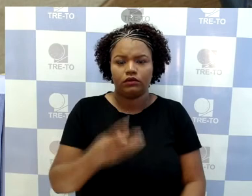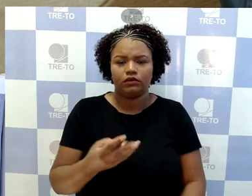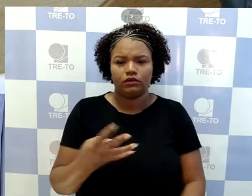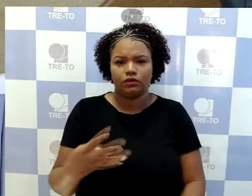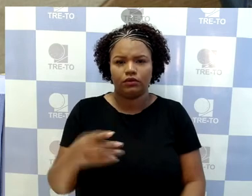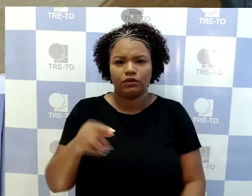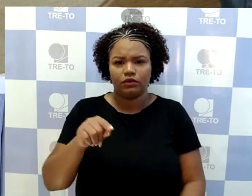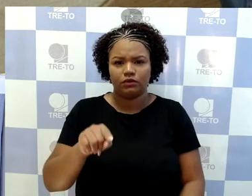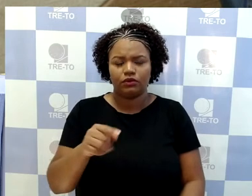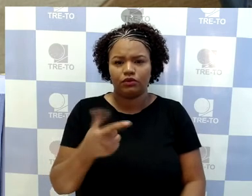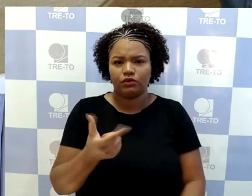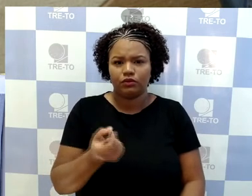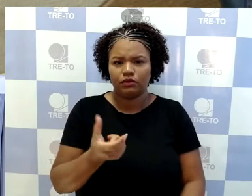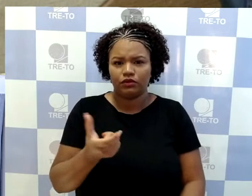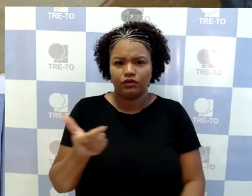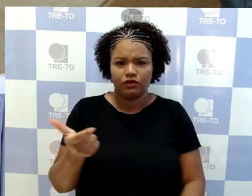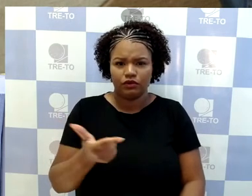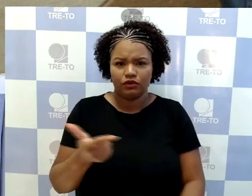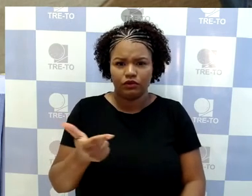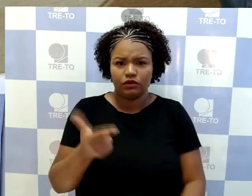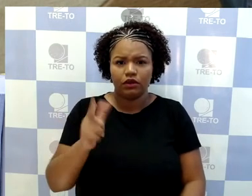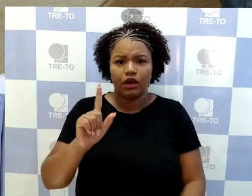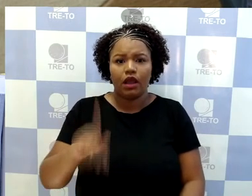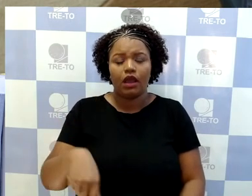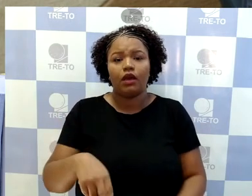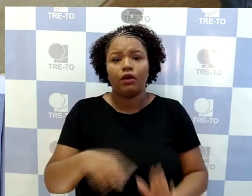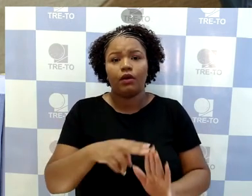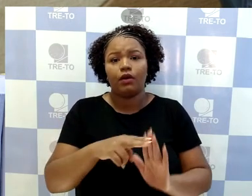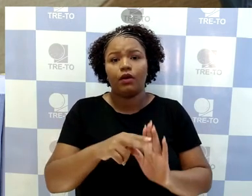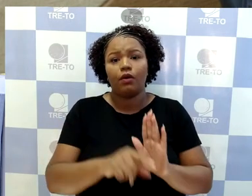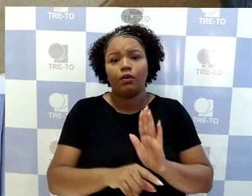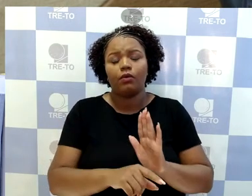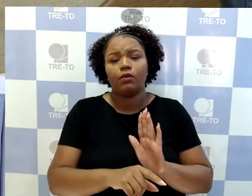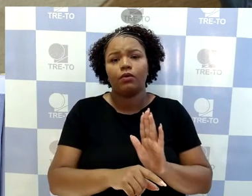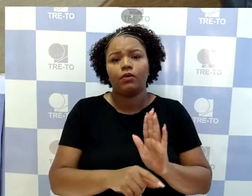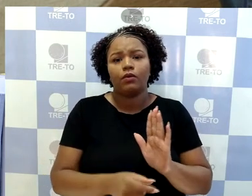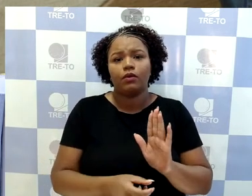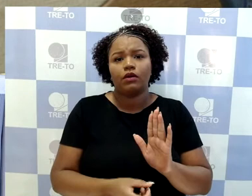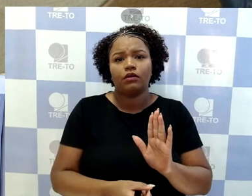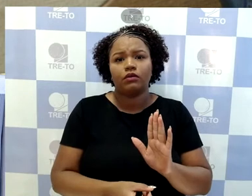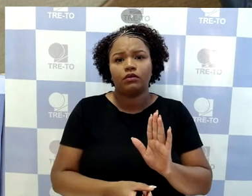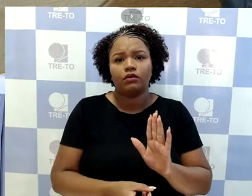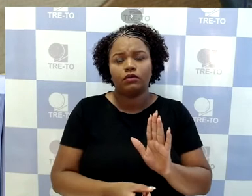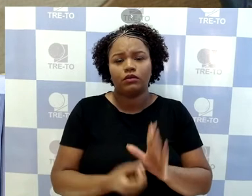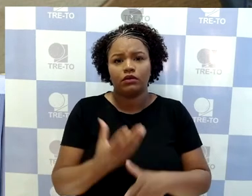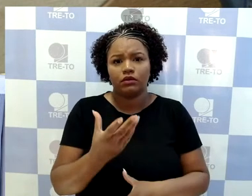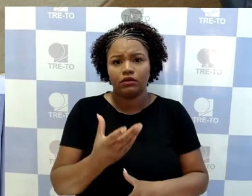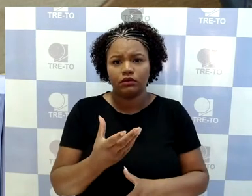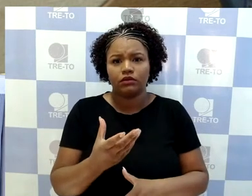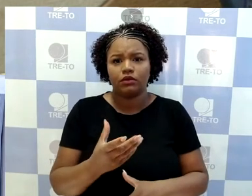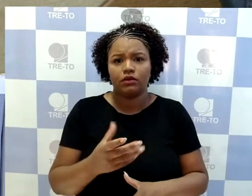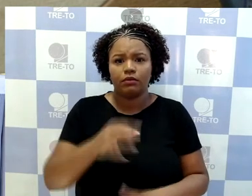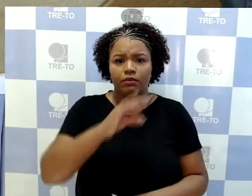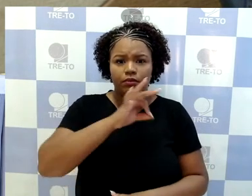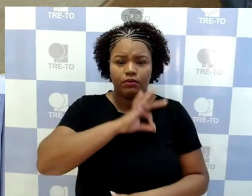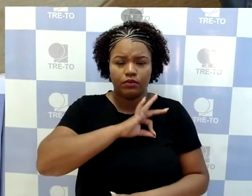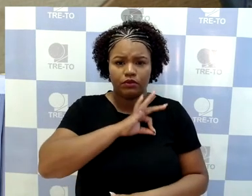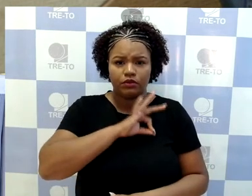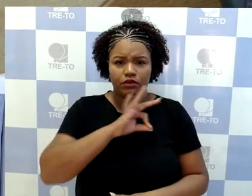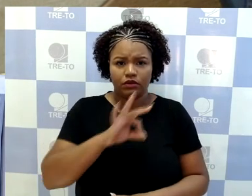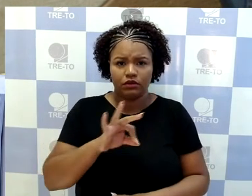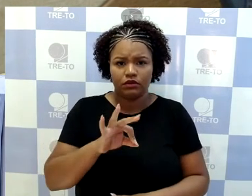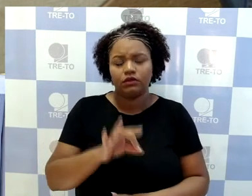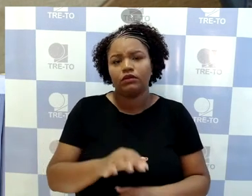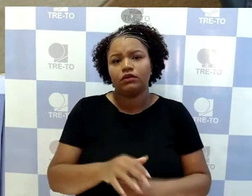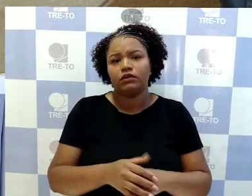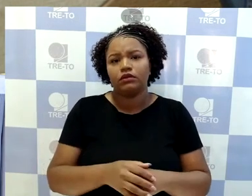uma minuta que dispõe sobre a criação da Polícia Judicial, chamada POUJUDE, no âmbito da